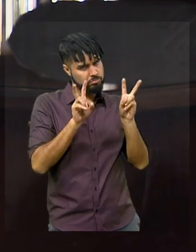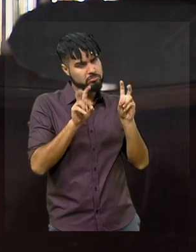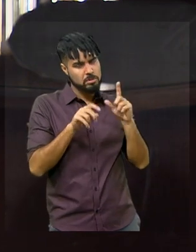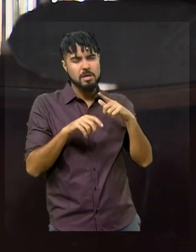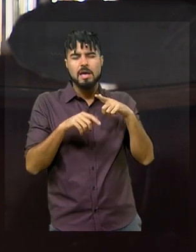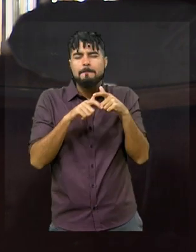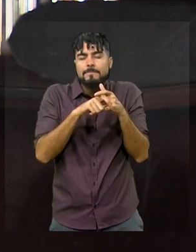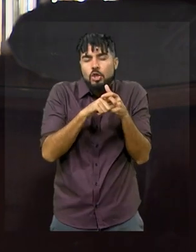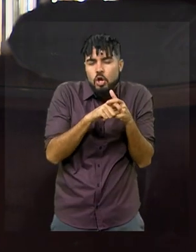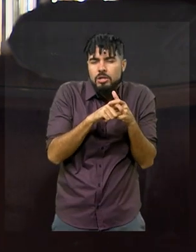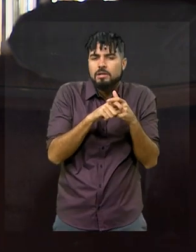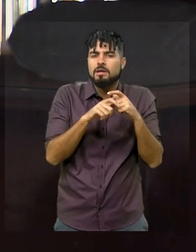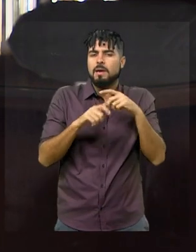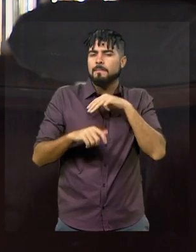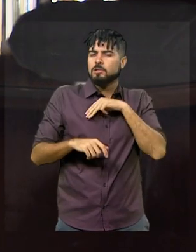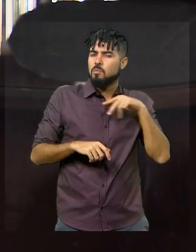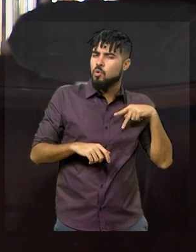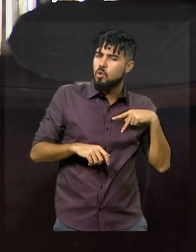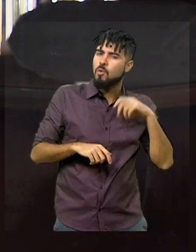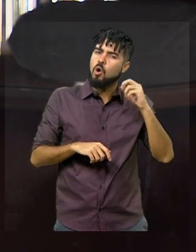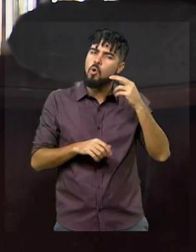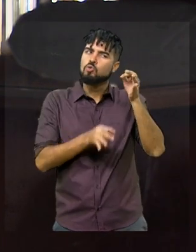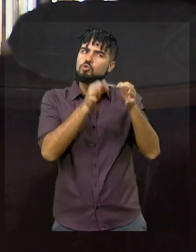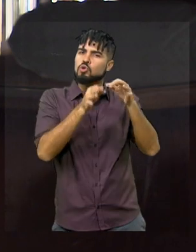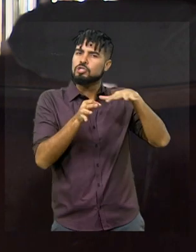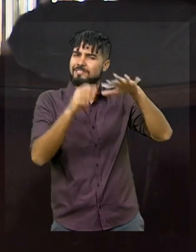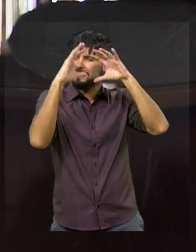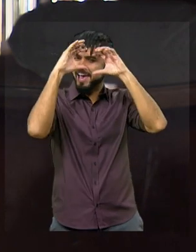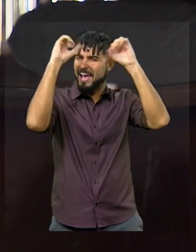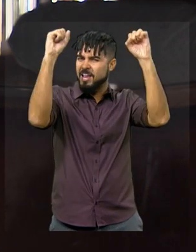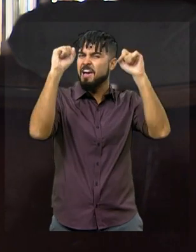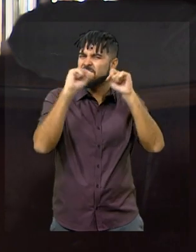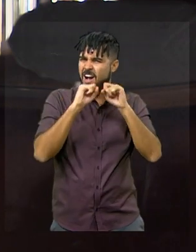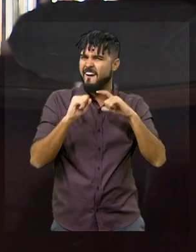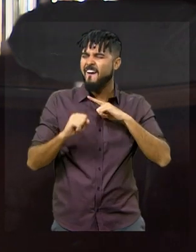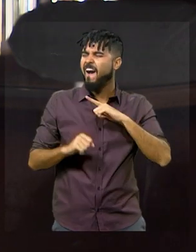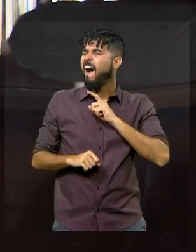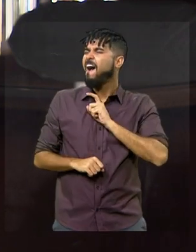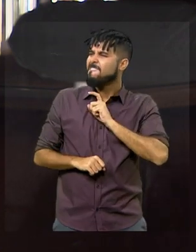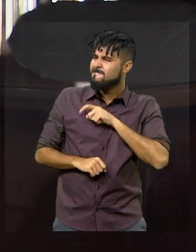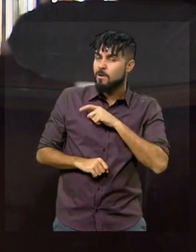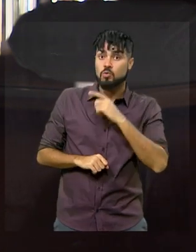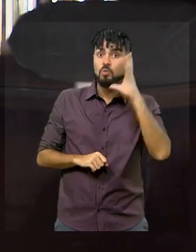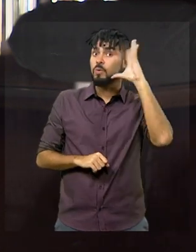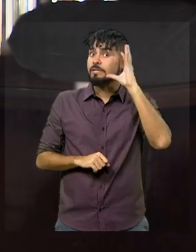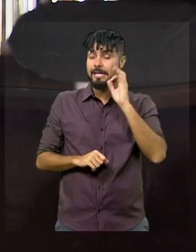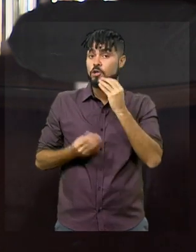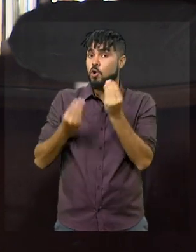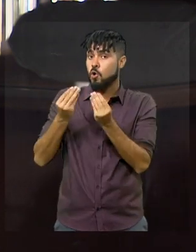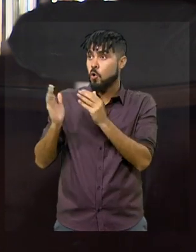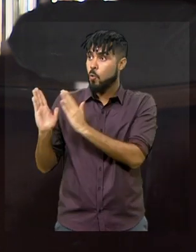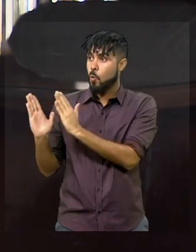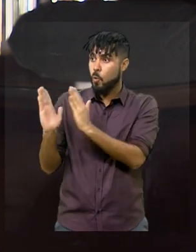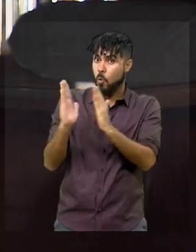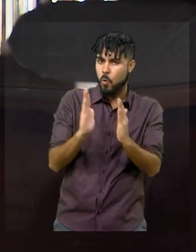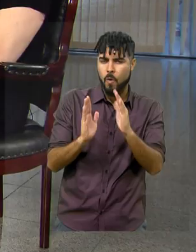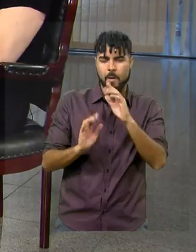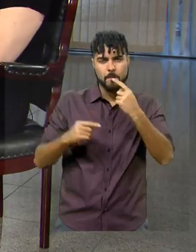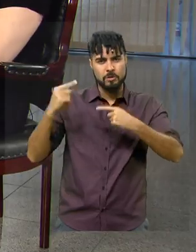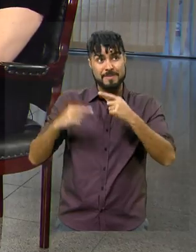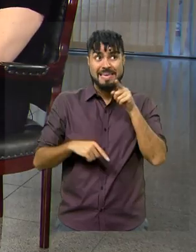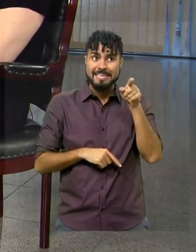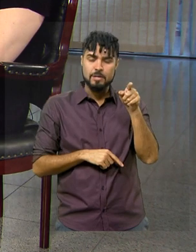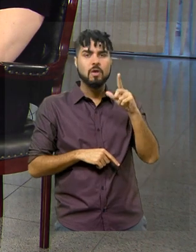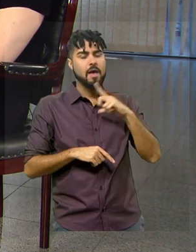minoria da minoria, do Ministério Público ou do Judiciário, que muitas vezes não entendem o processo político, essa sim, nesse